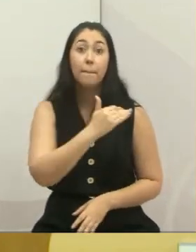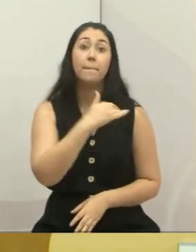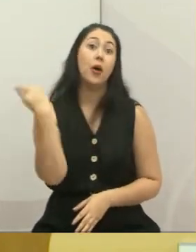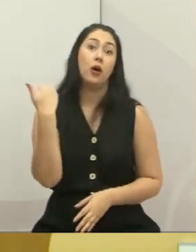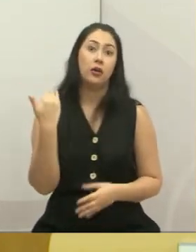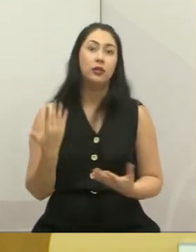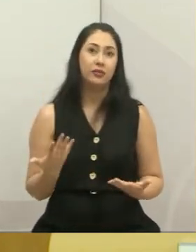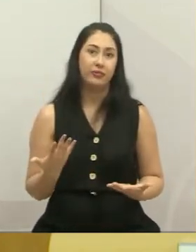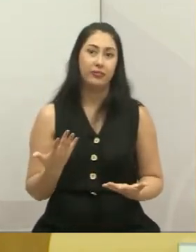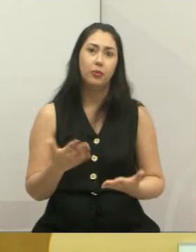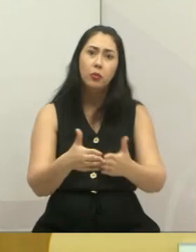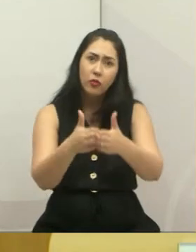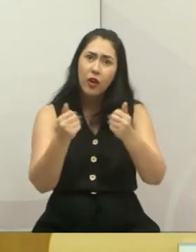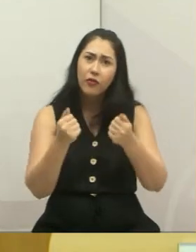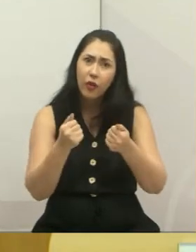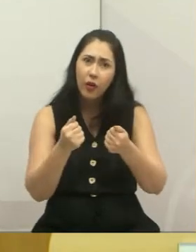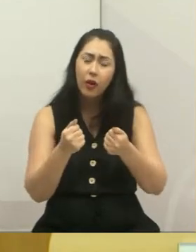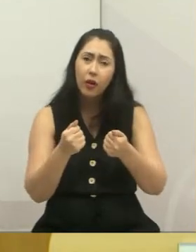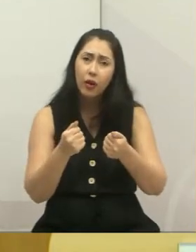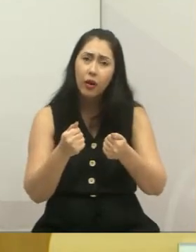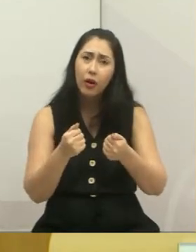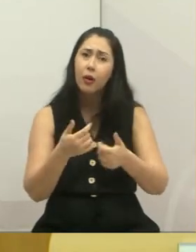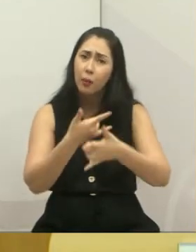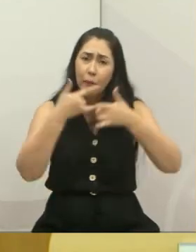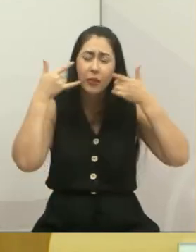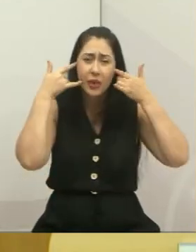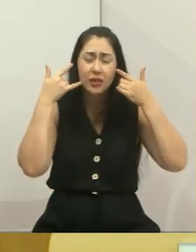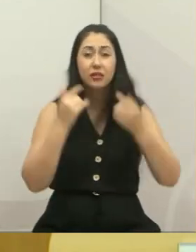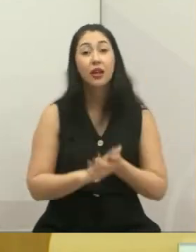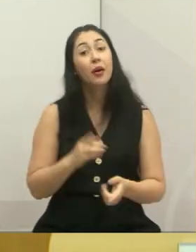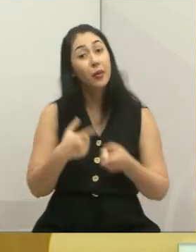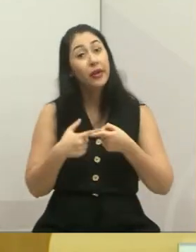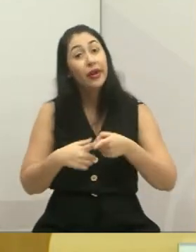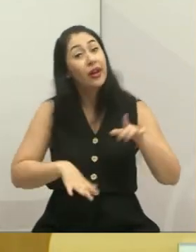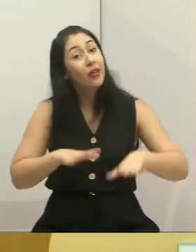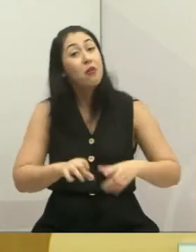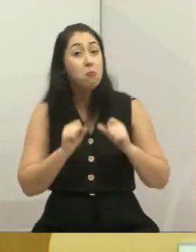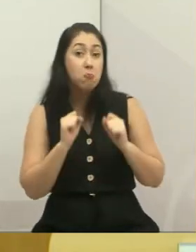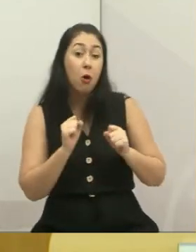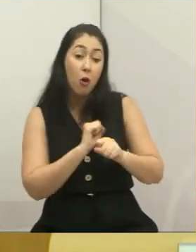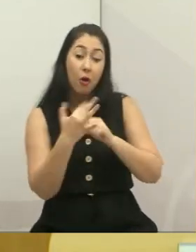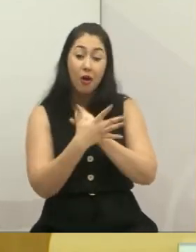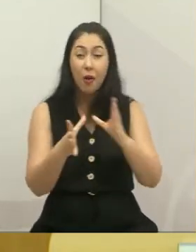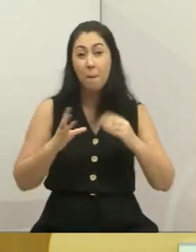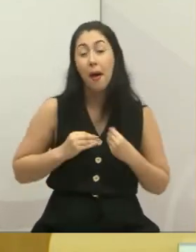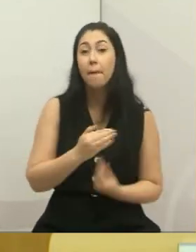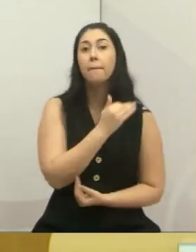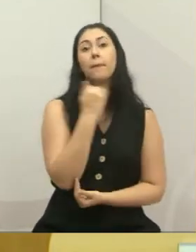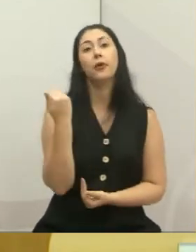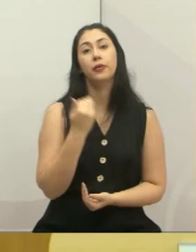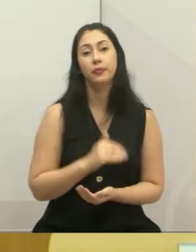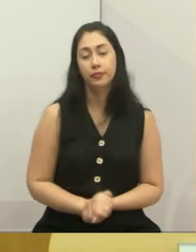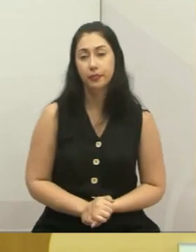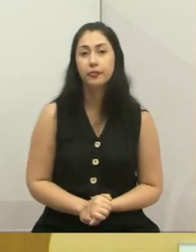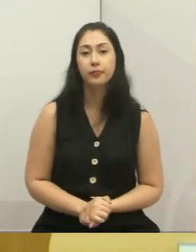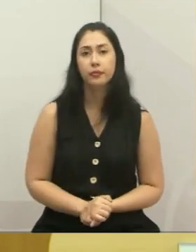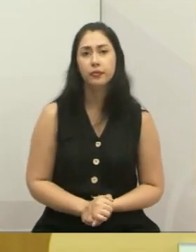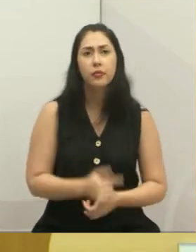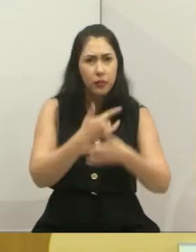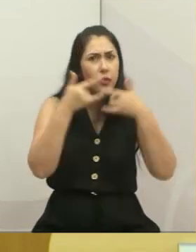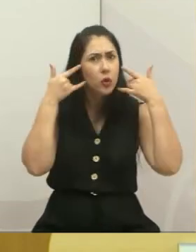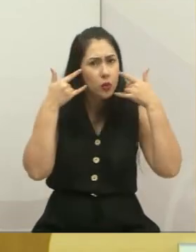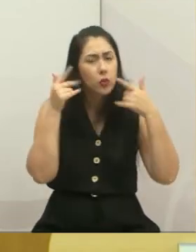favor, usa máscara. Se não, você pode parar no hospital e talvez não volta mais. Use